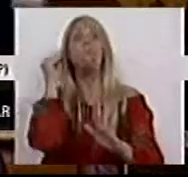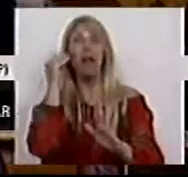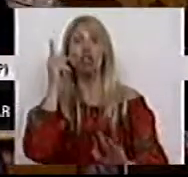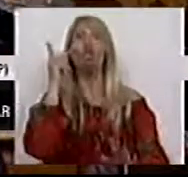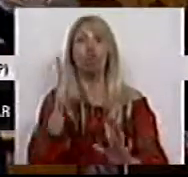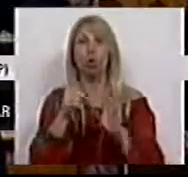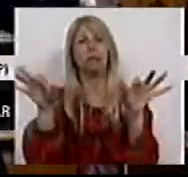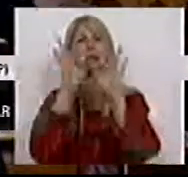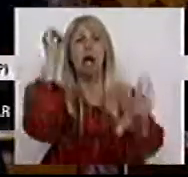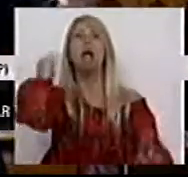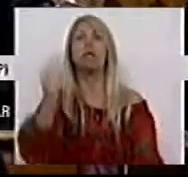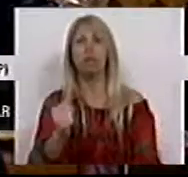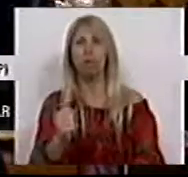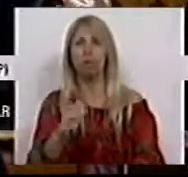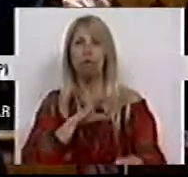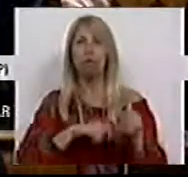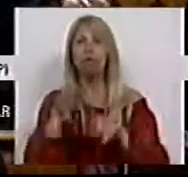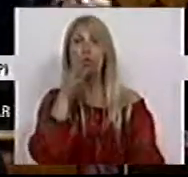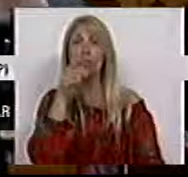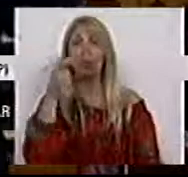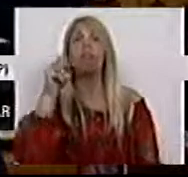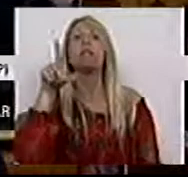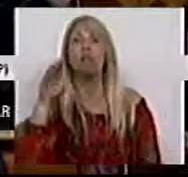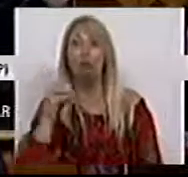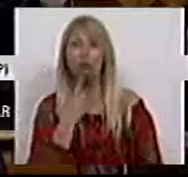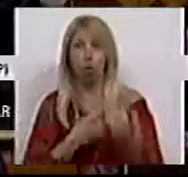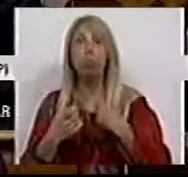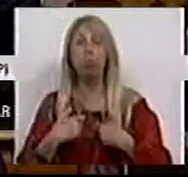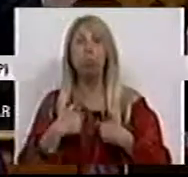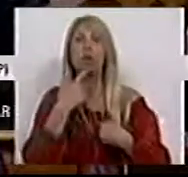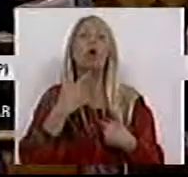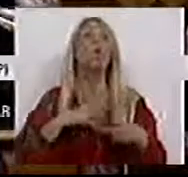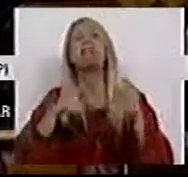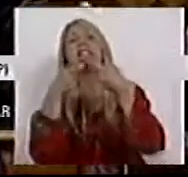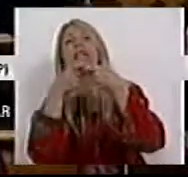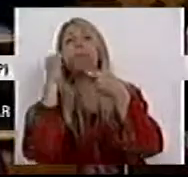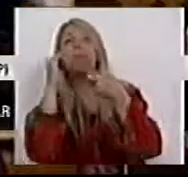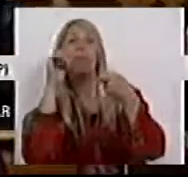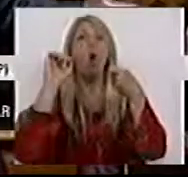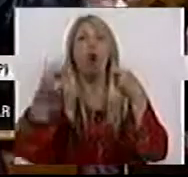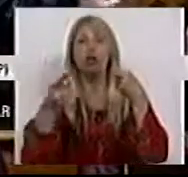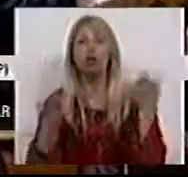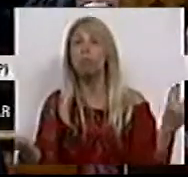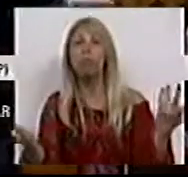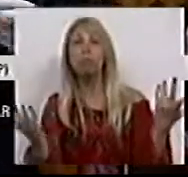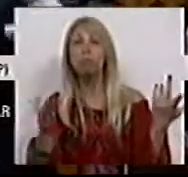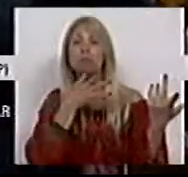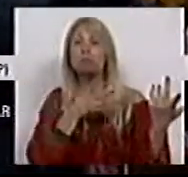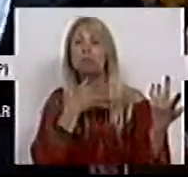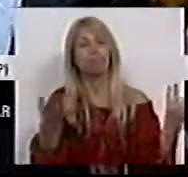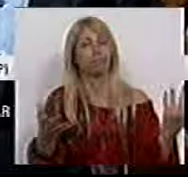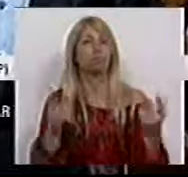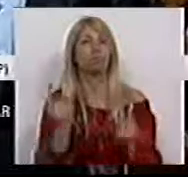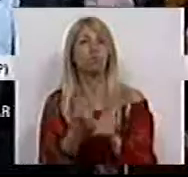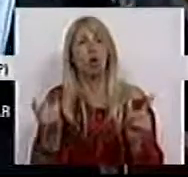resposta à pergunta minha, não tipificou o crime. Nem sequer o nomeou. Até porque ele tem, óbvia, dificuldade em